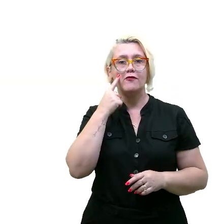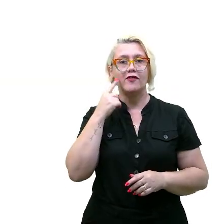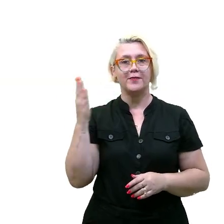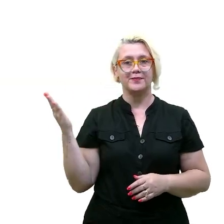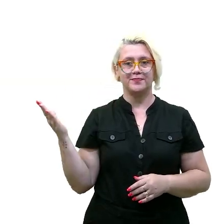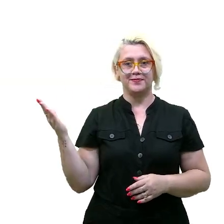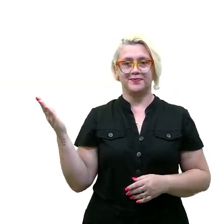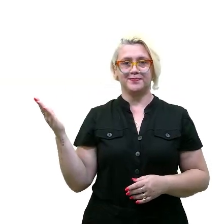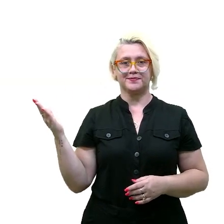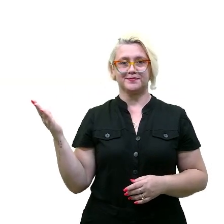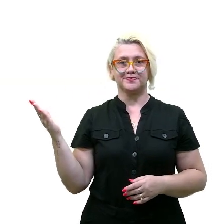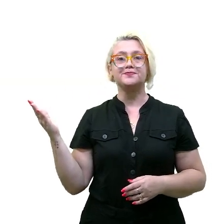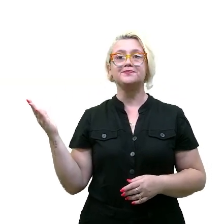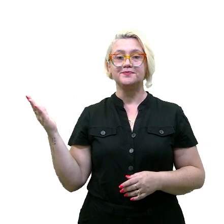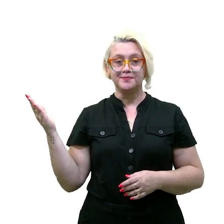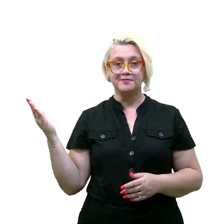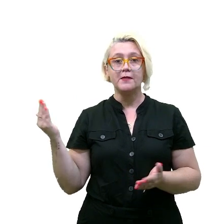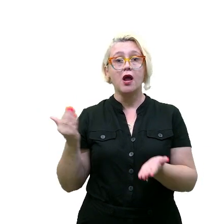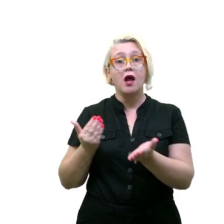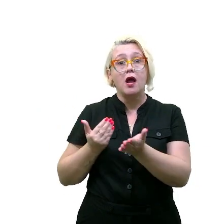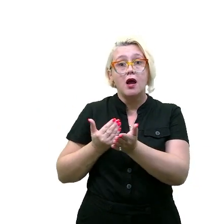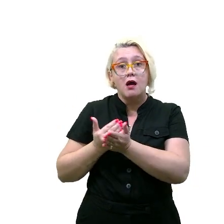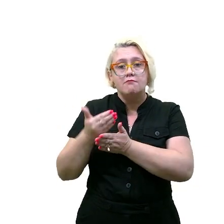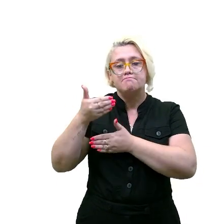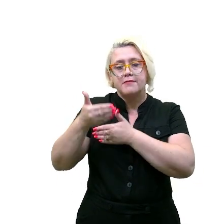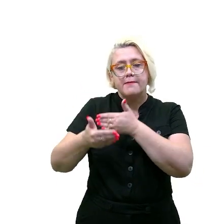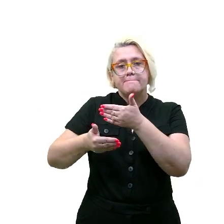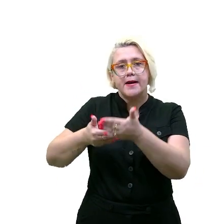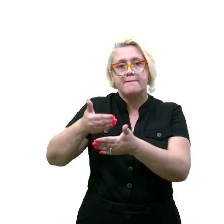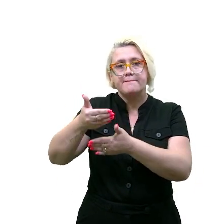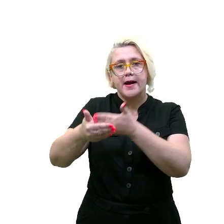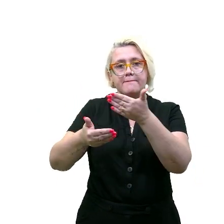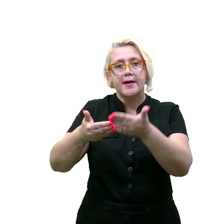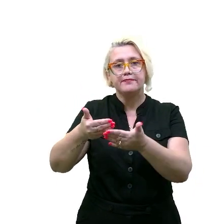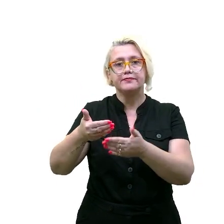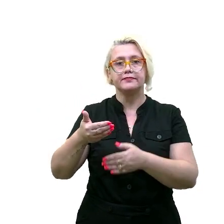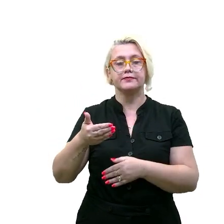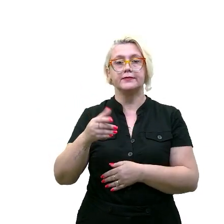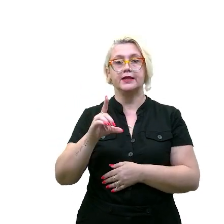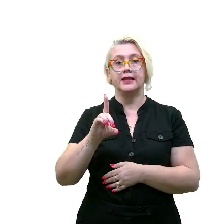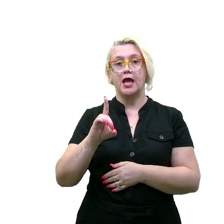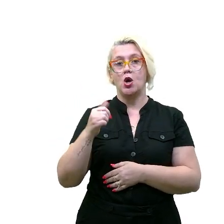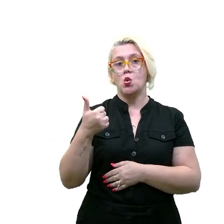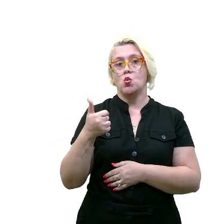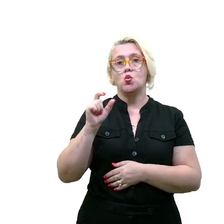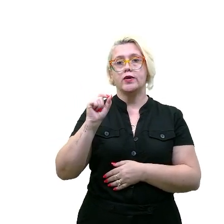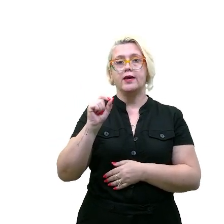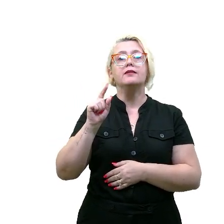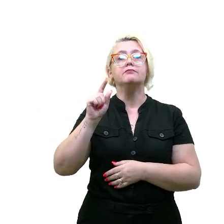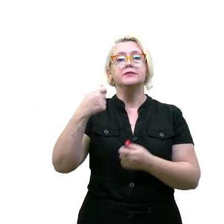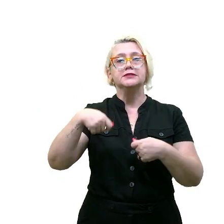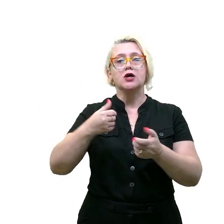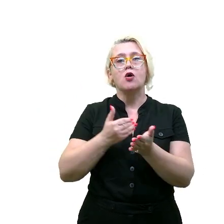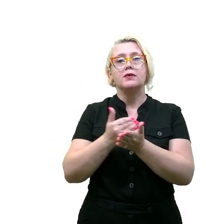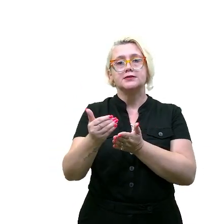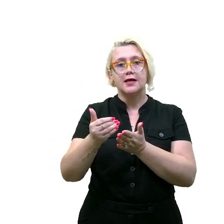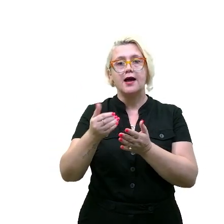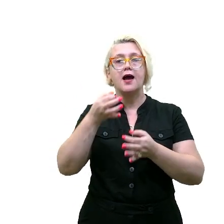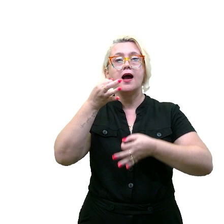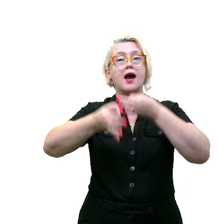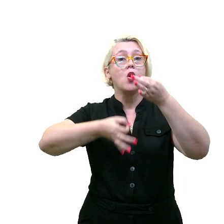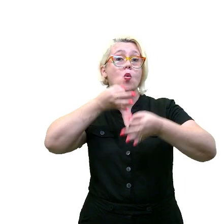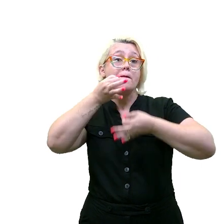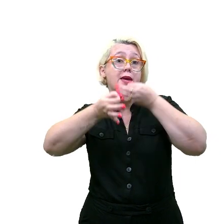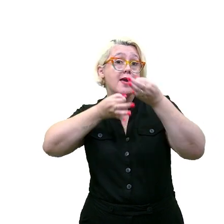Então, para construir o desenvolvimento 1, a primeira coisa, gente, é iniciar com o operador argumentativo, certo?